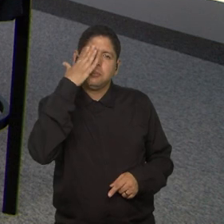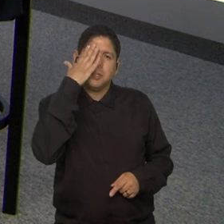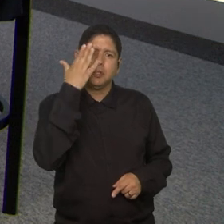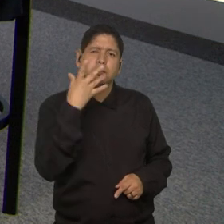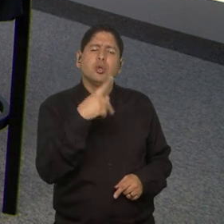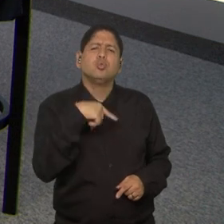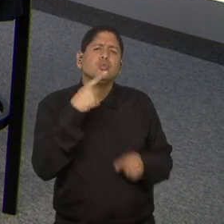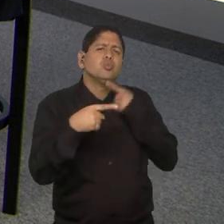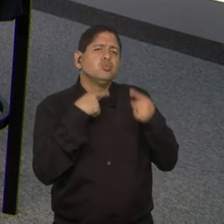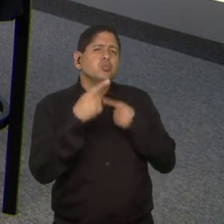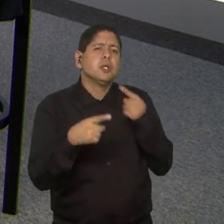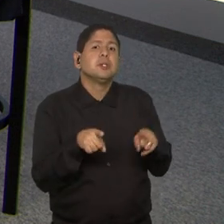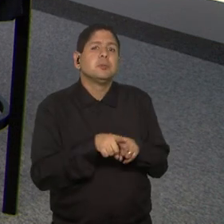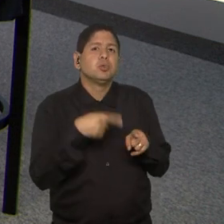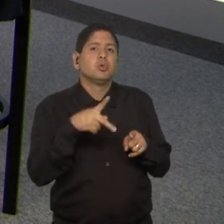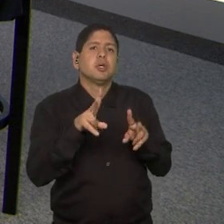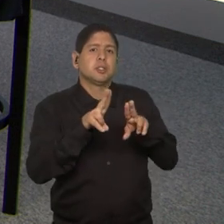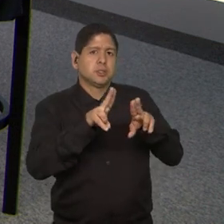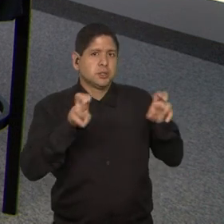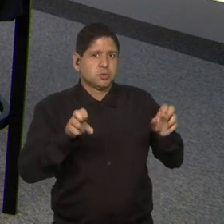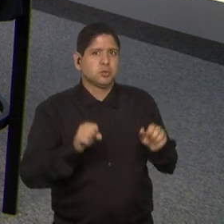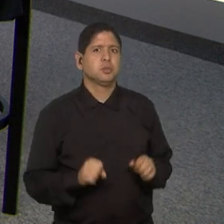dúvidas, das suas questões.